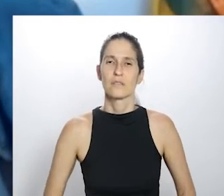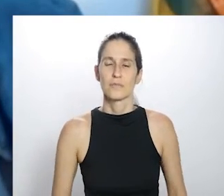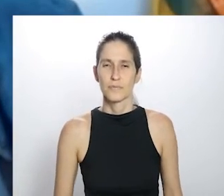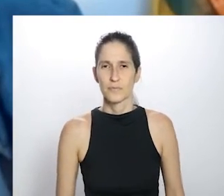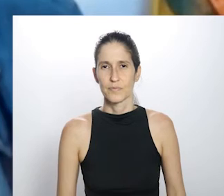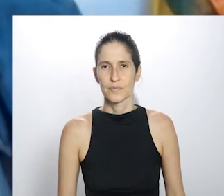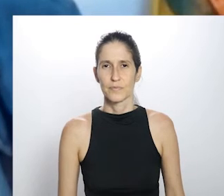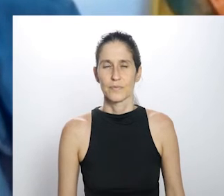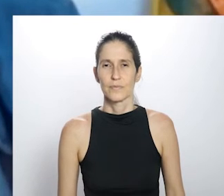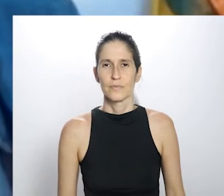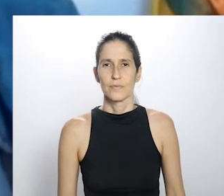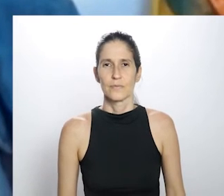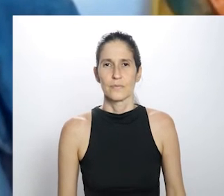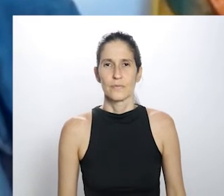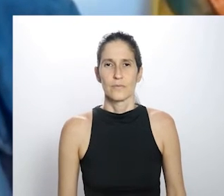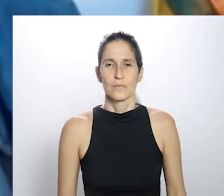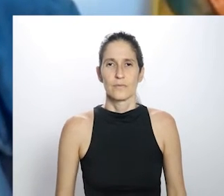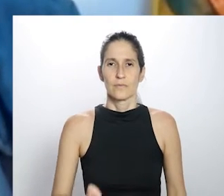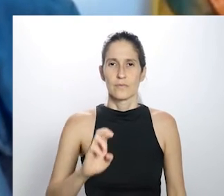produções.